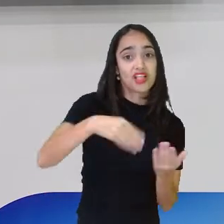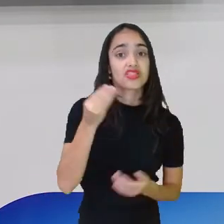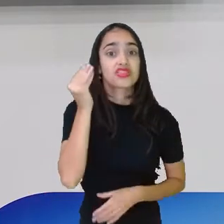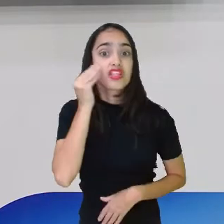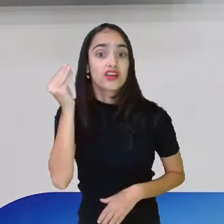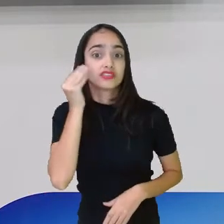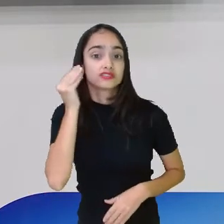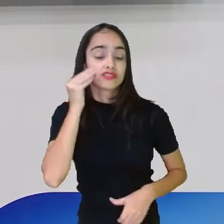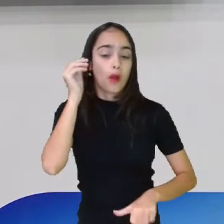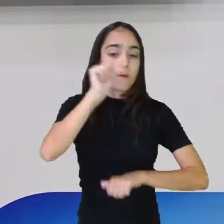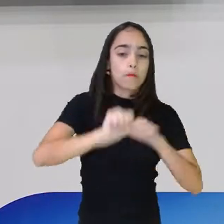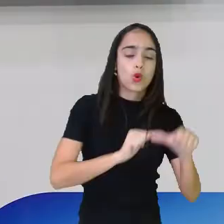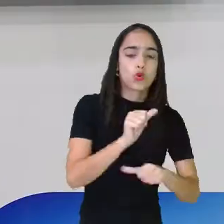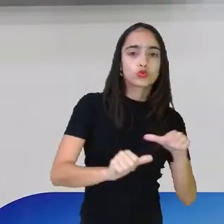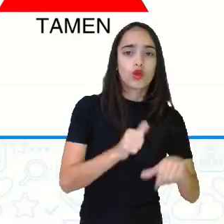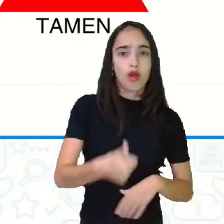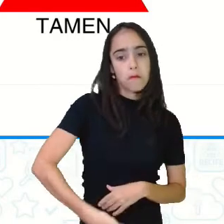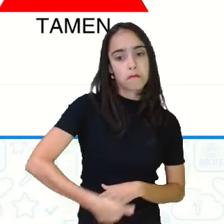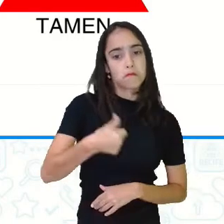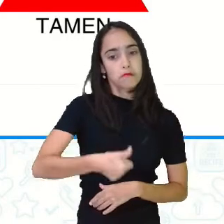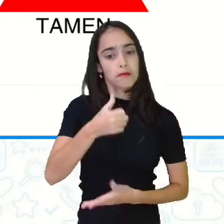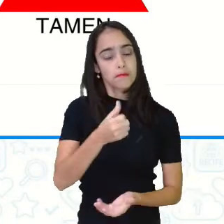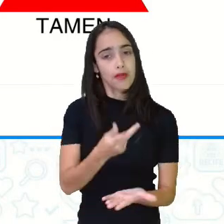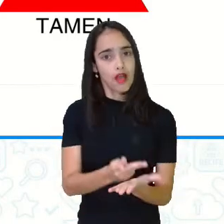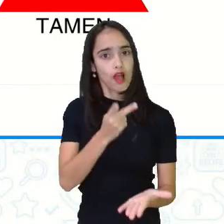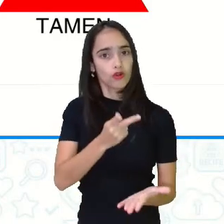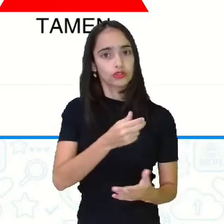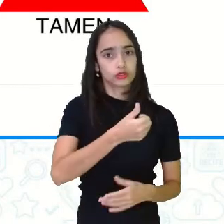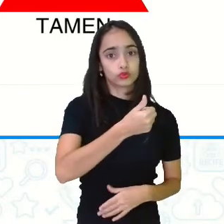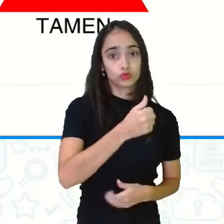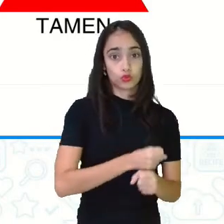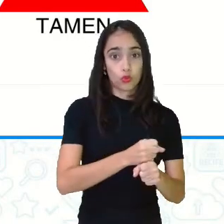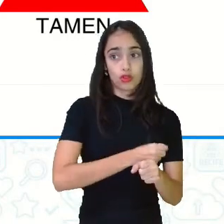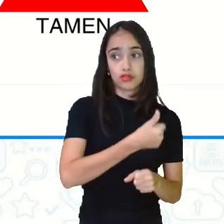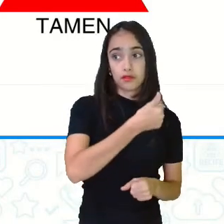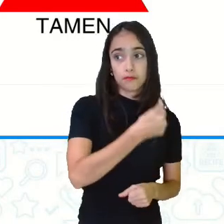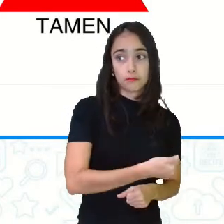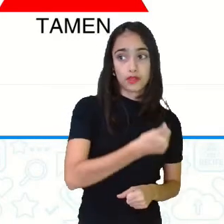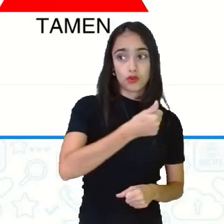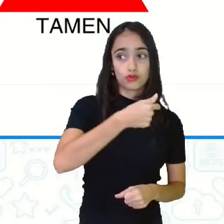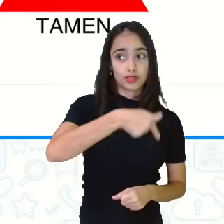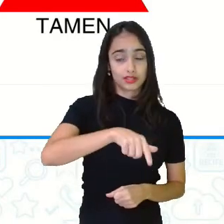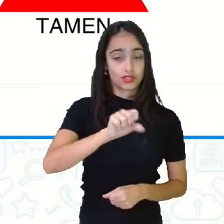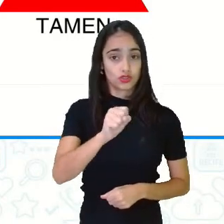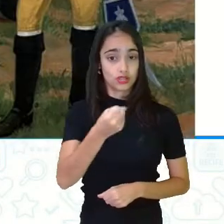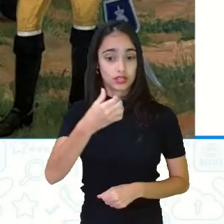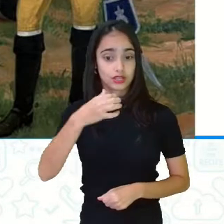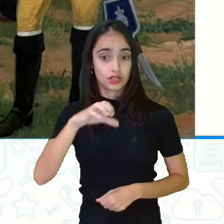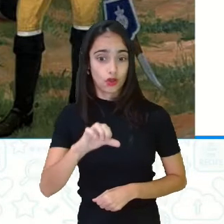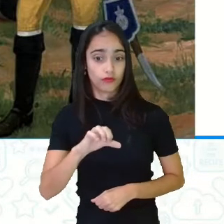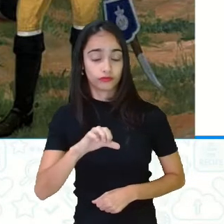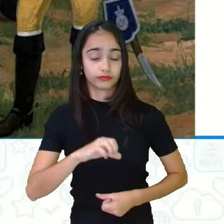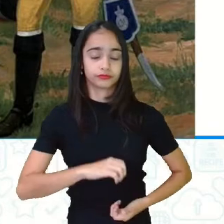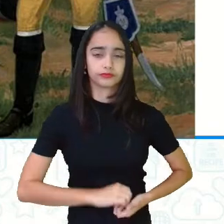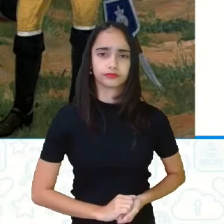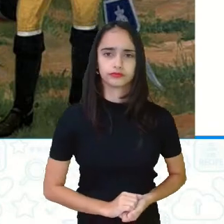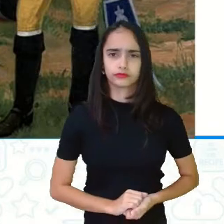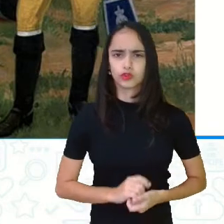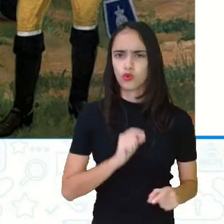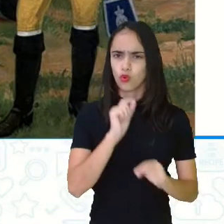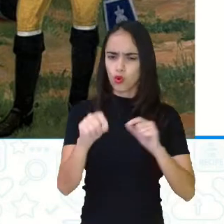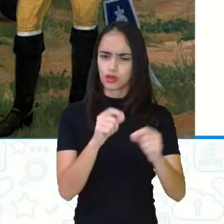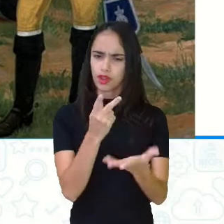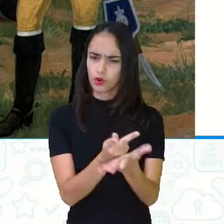A primeira delas aconteceu em 1789, em Vila Rica, lá em Minas Gerais. O que foi que